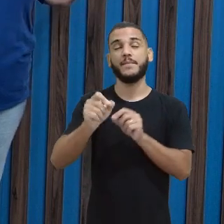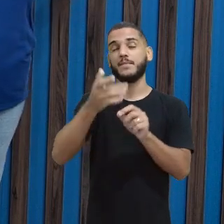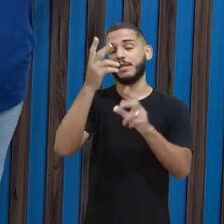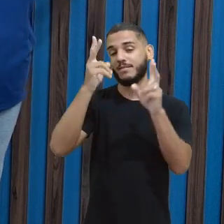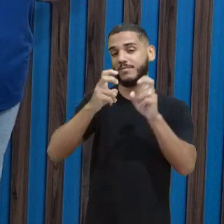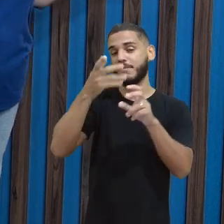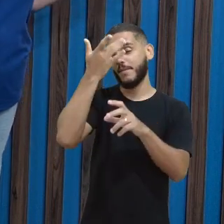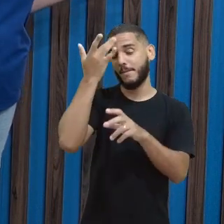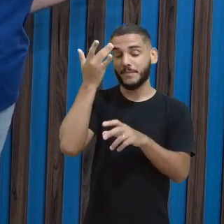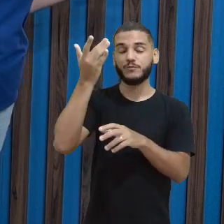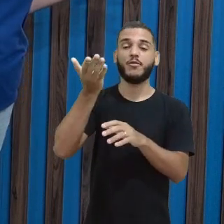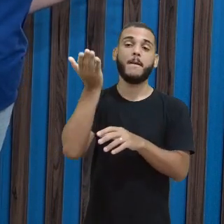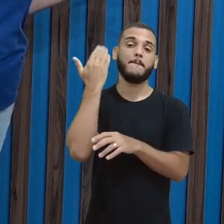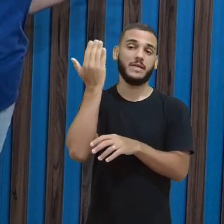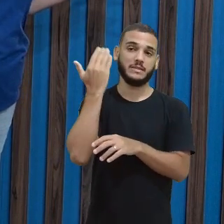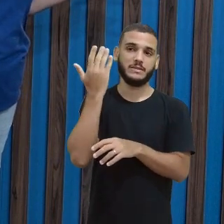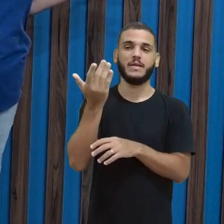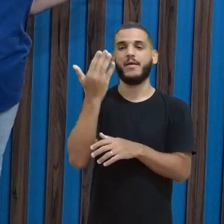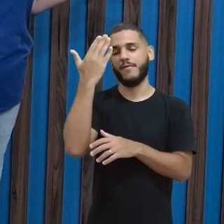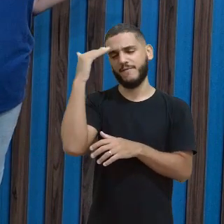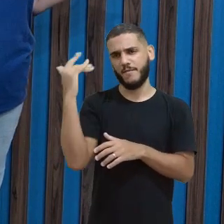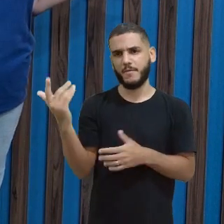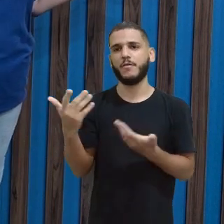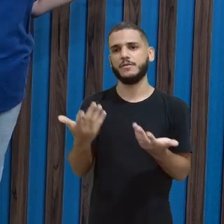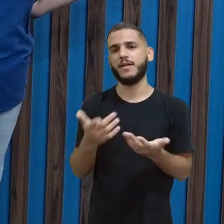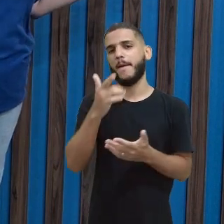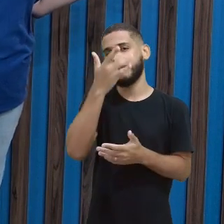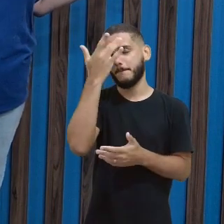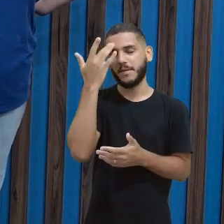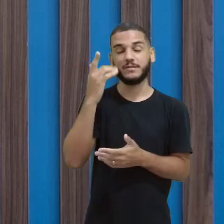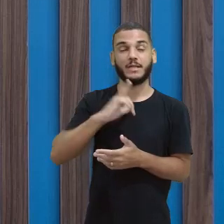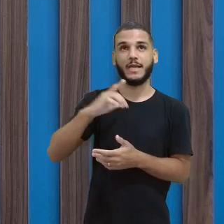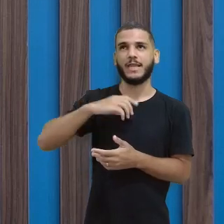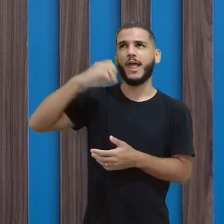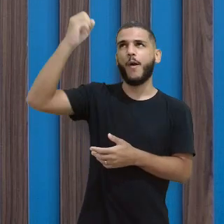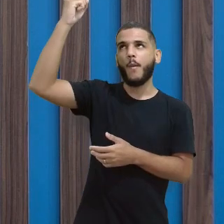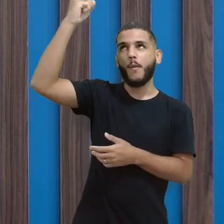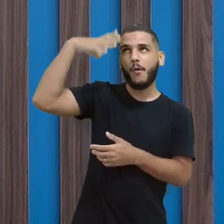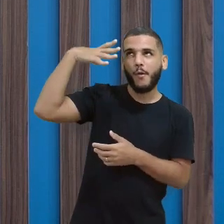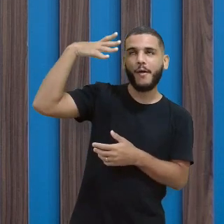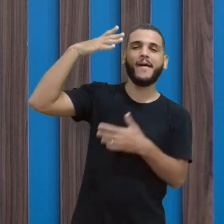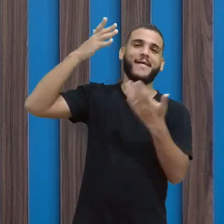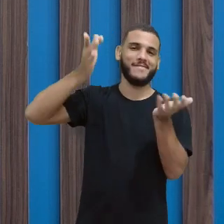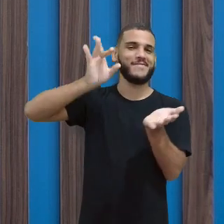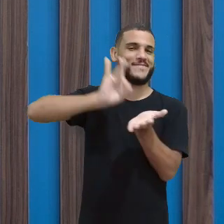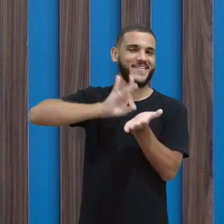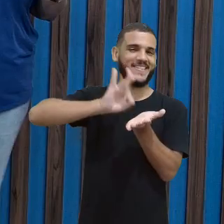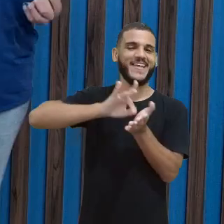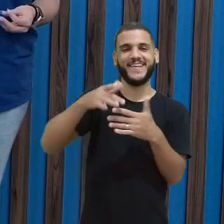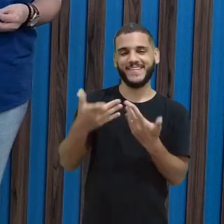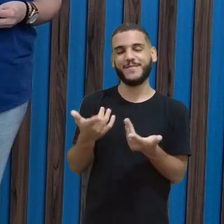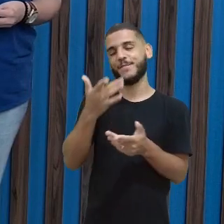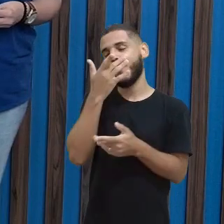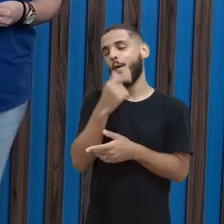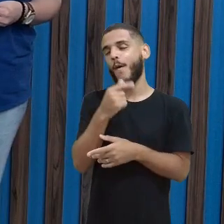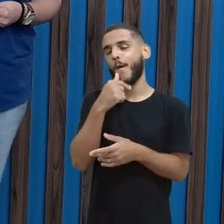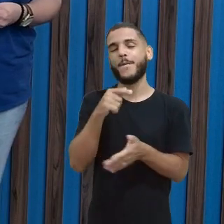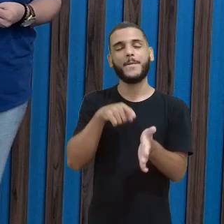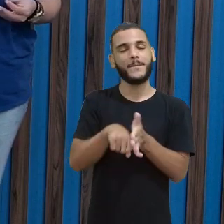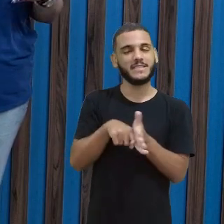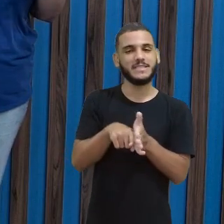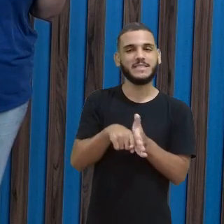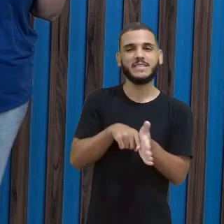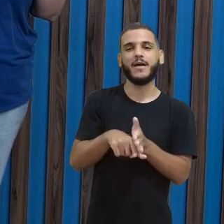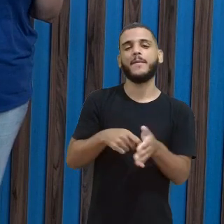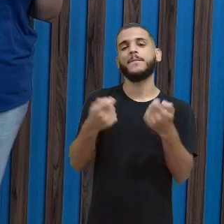iluminadas, né, professora? Literalmente. Com certeza. Iluminadas. Então, pesquisadores são pessoas